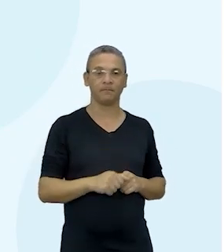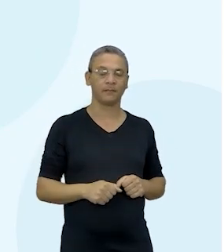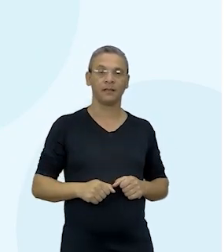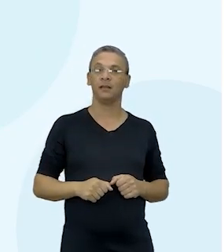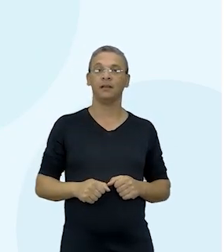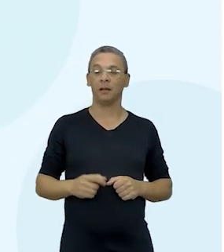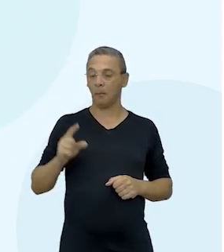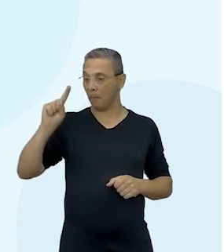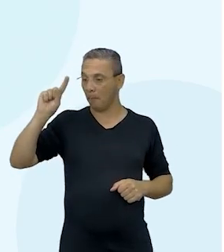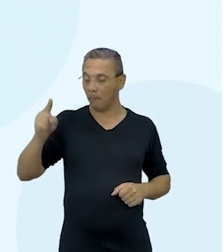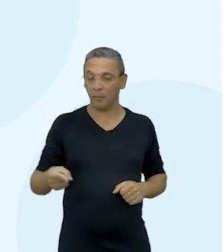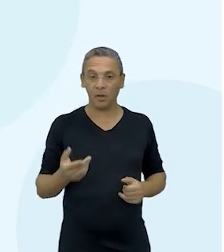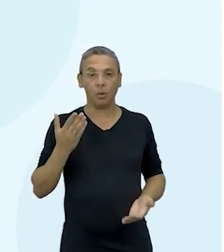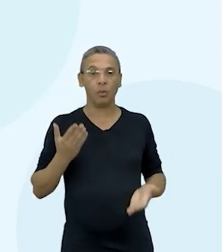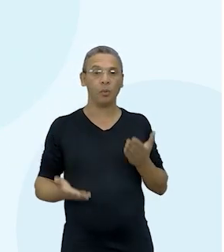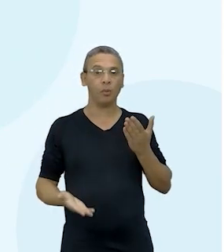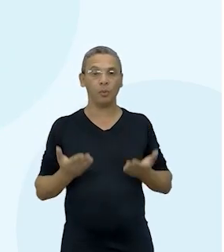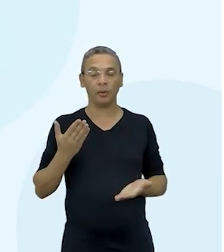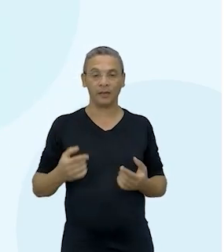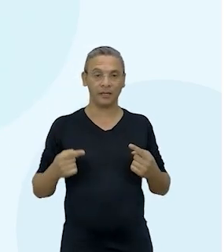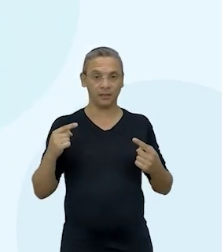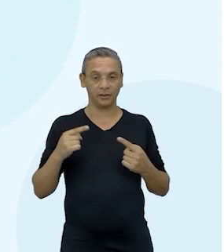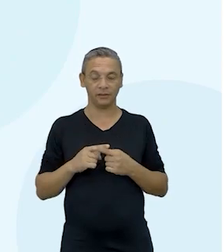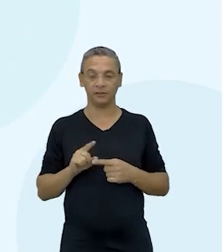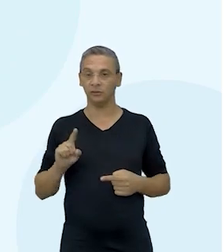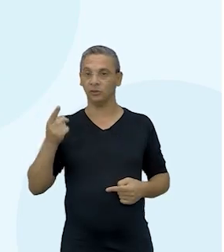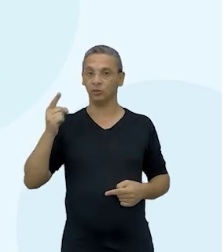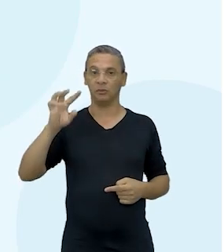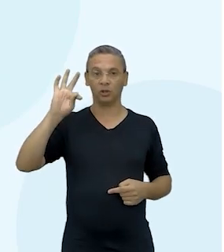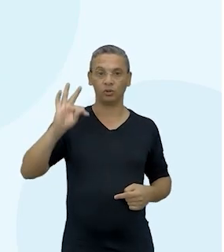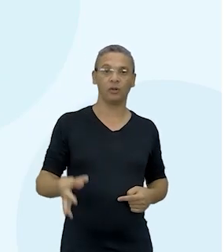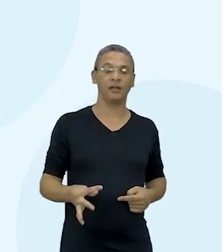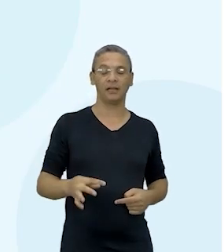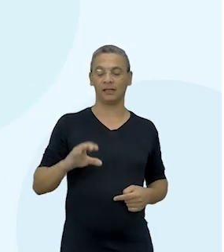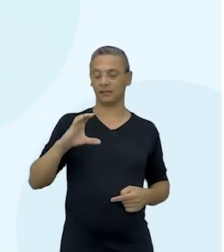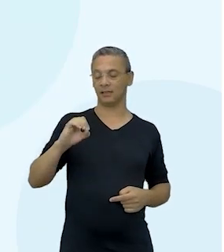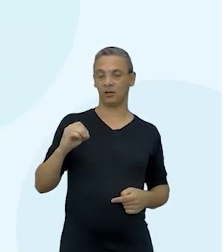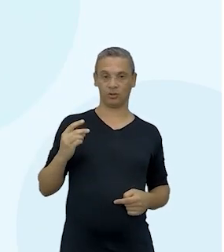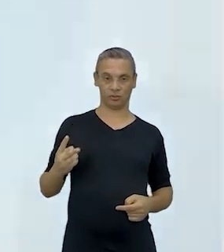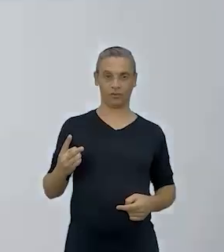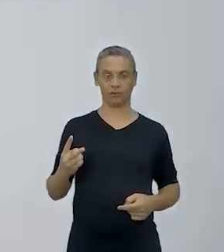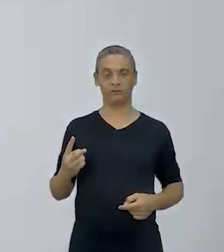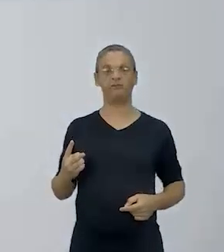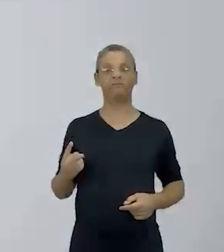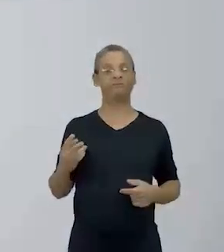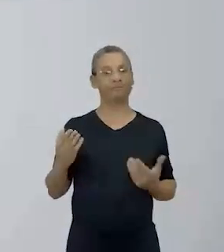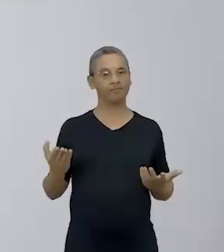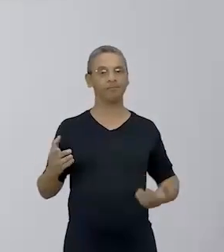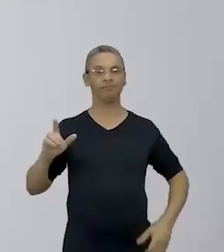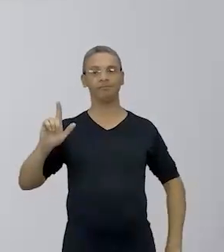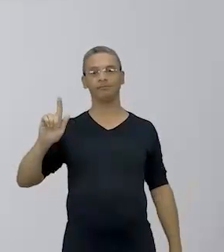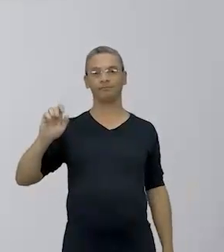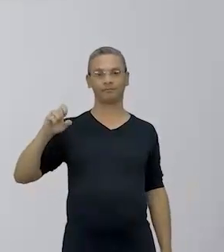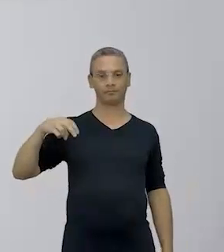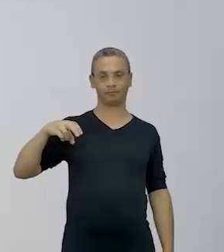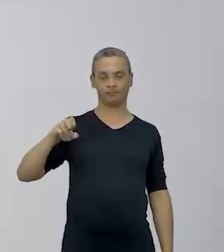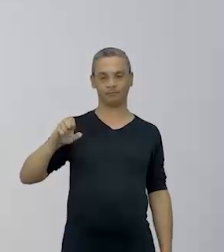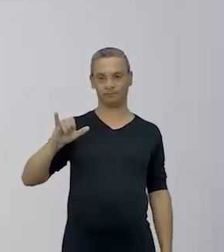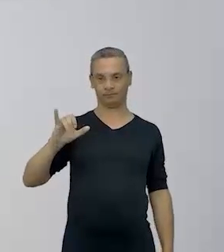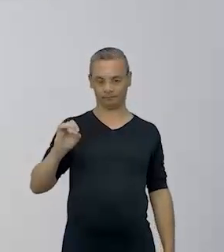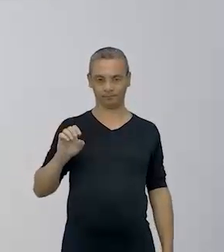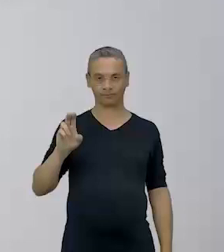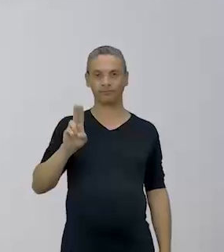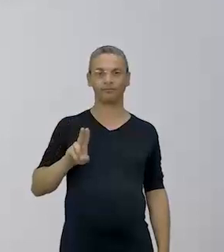tonelada de cimento produz uma emissão de uma tonelada de CO2 na atmosfera. Então, seu genésio lá já estava contribuindo aí,